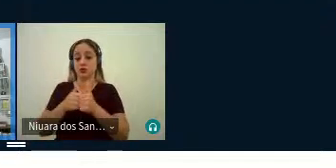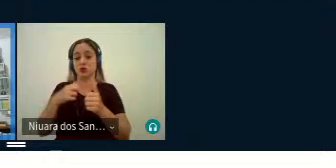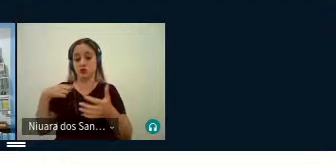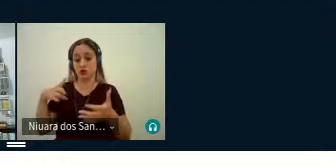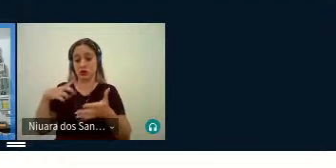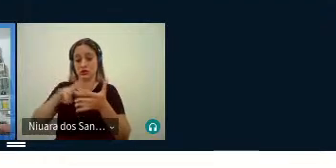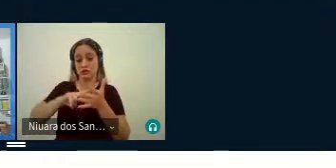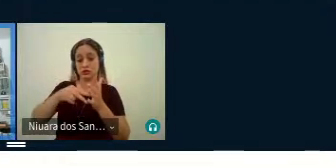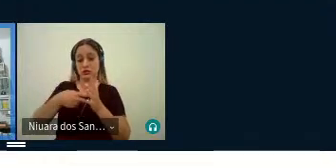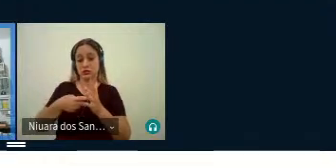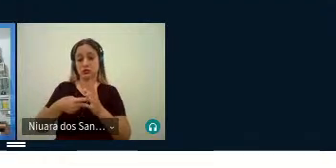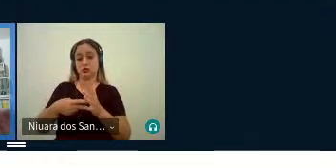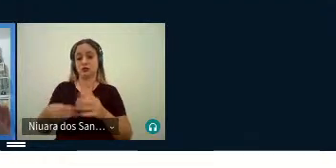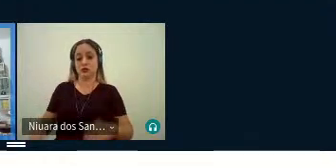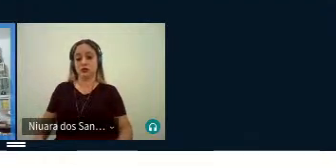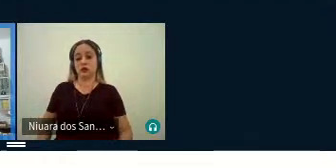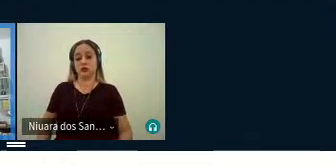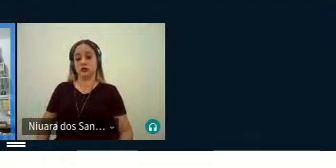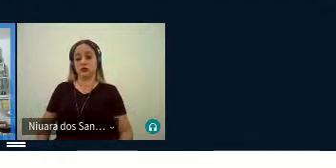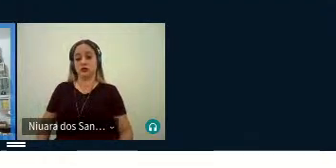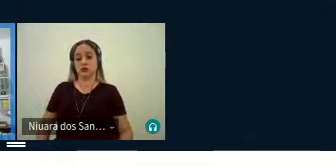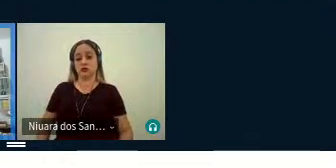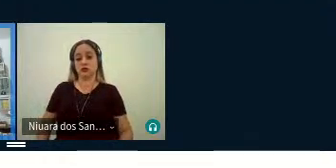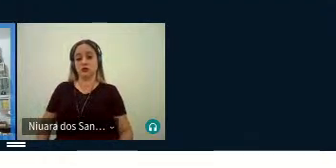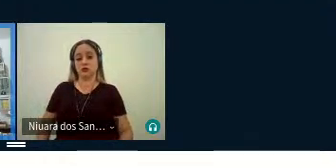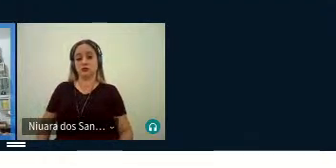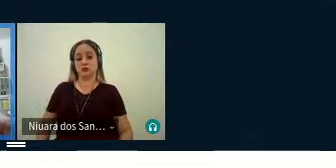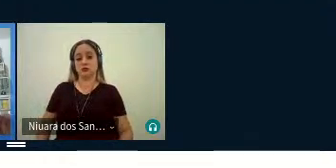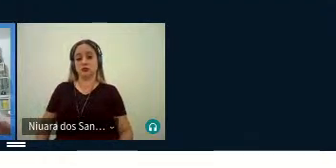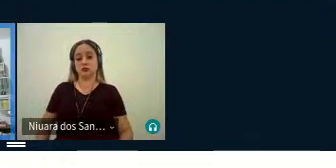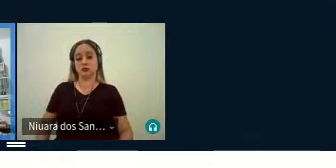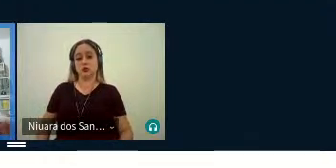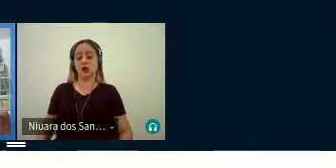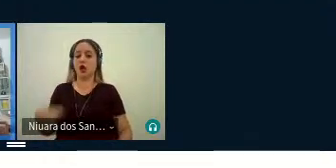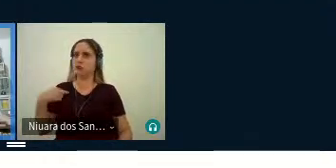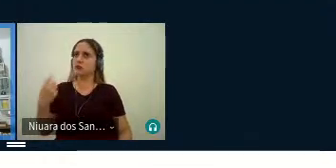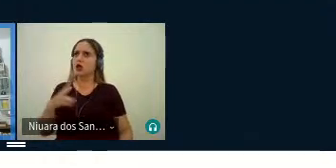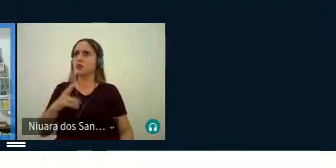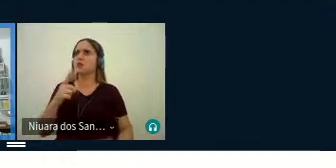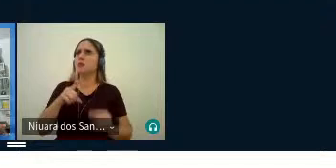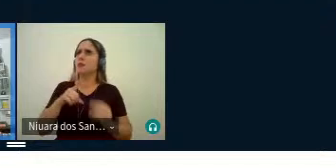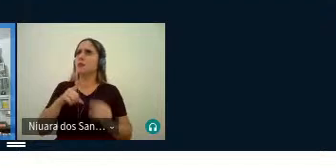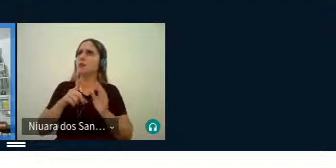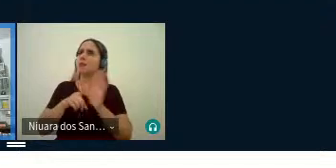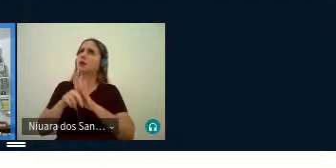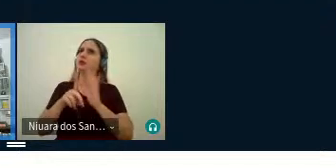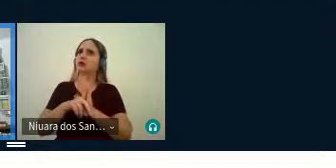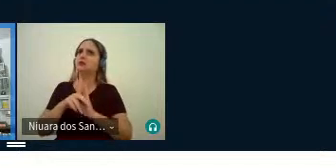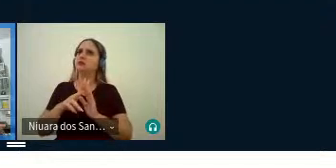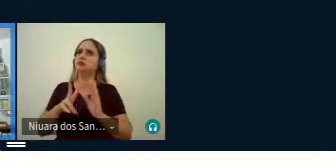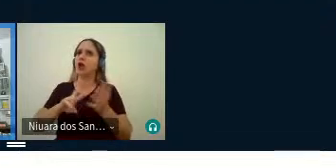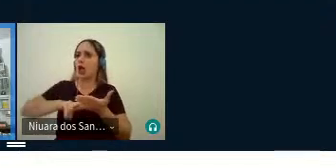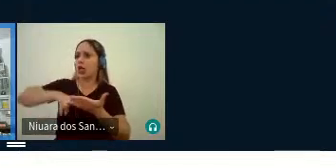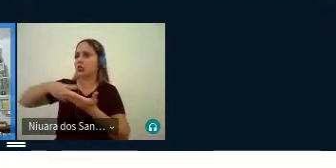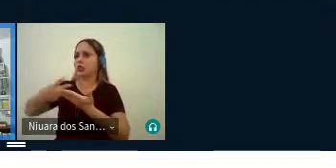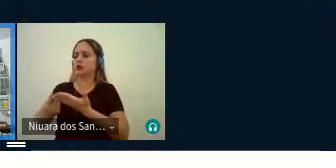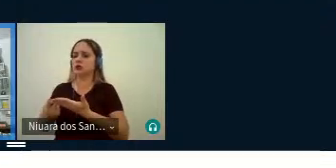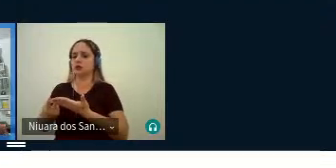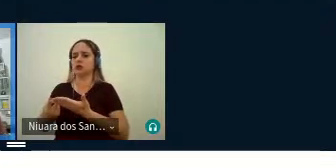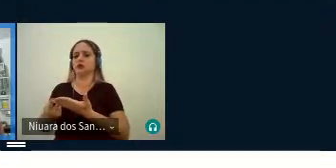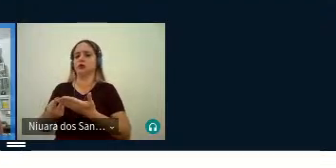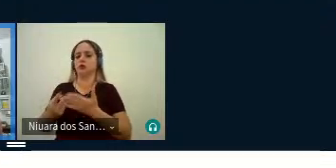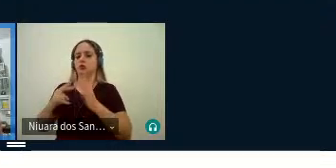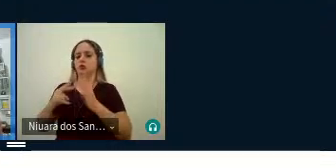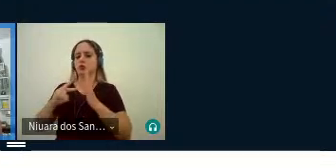sempre nessa tradução, eu perguntava, há tradução, nessa tradução sentido,